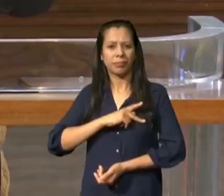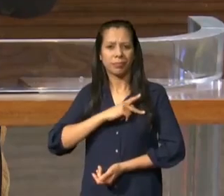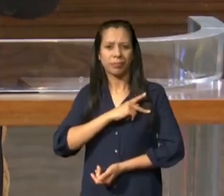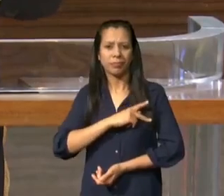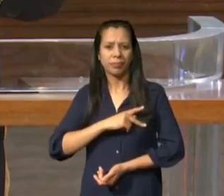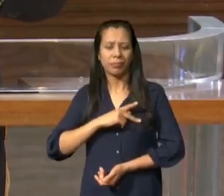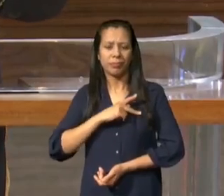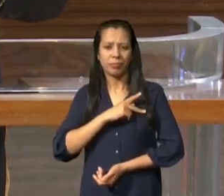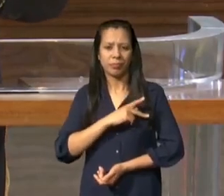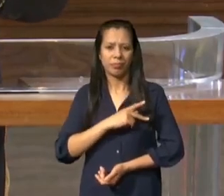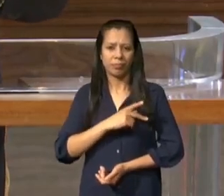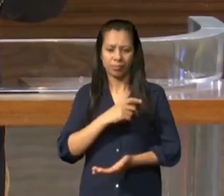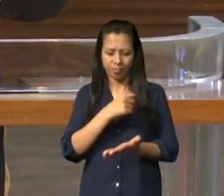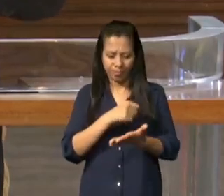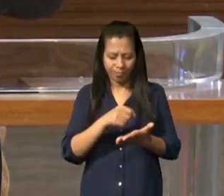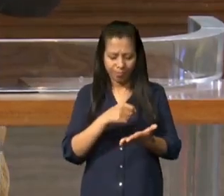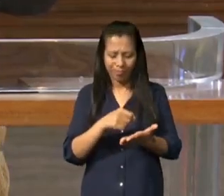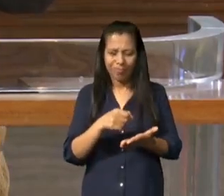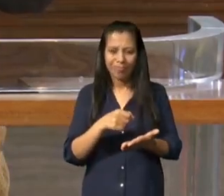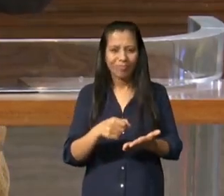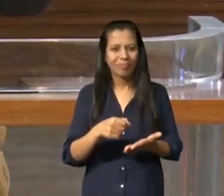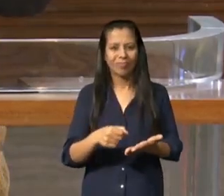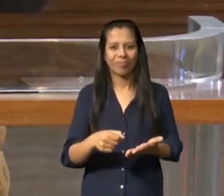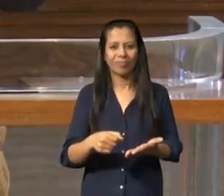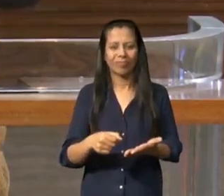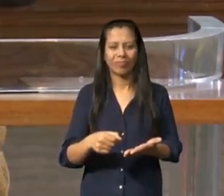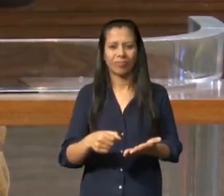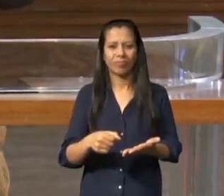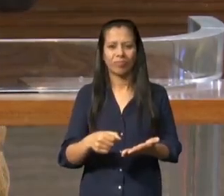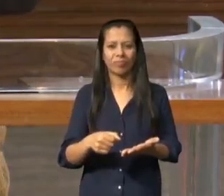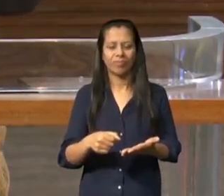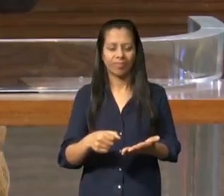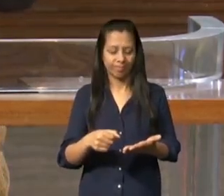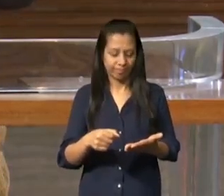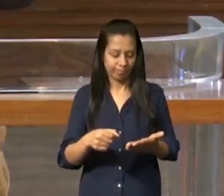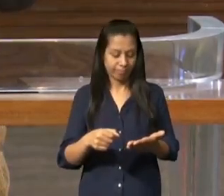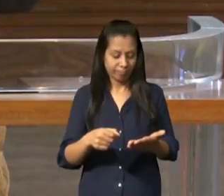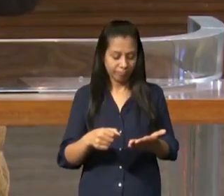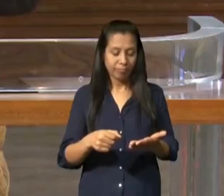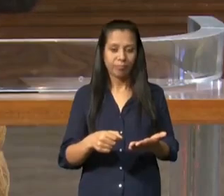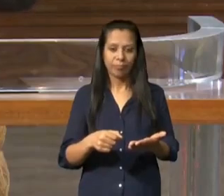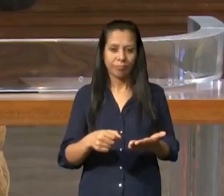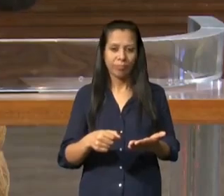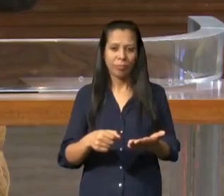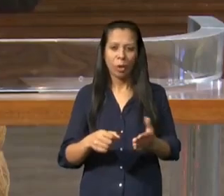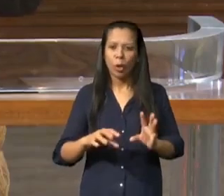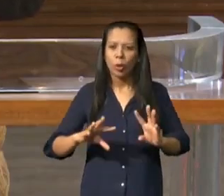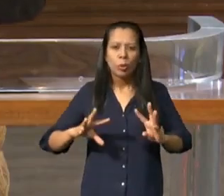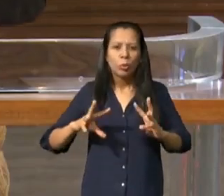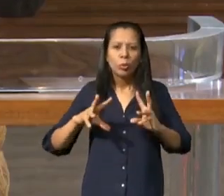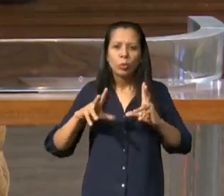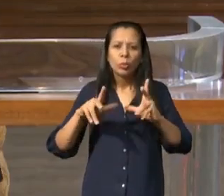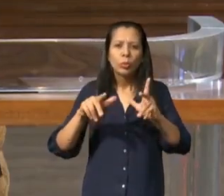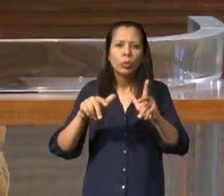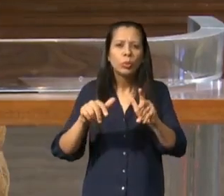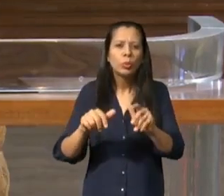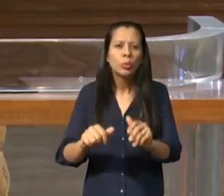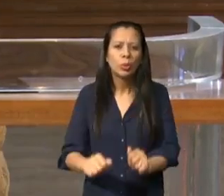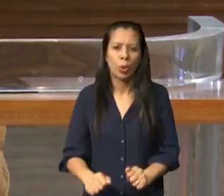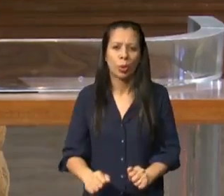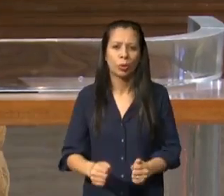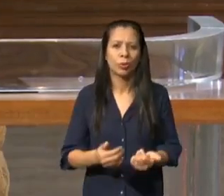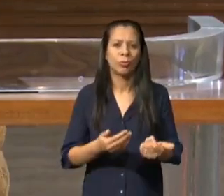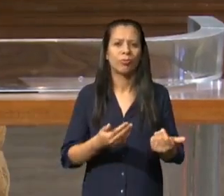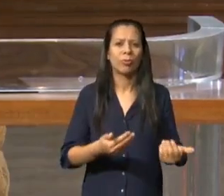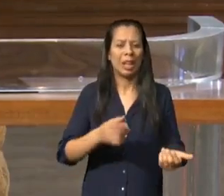como ele começa ali todos foram guiados pela nuvem, diz o